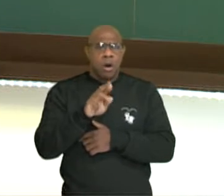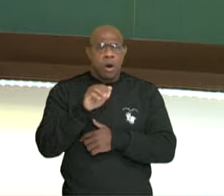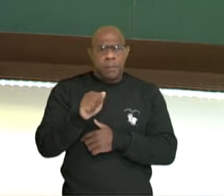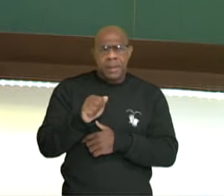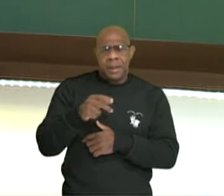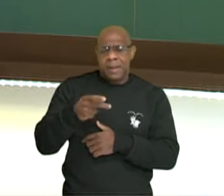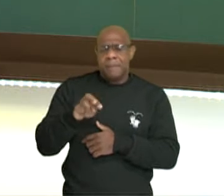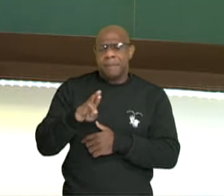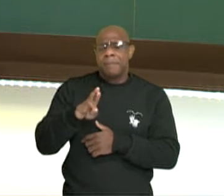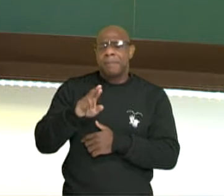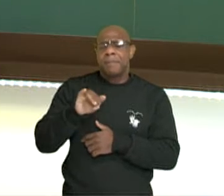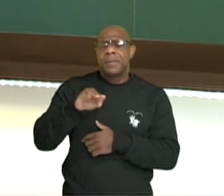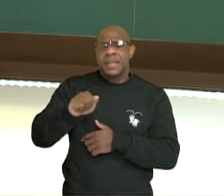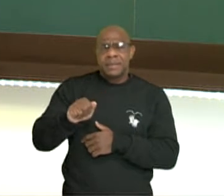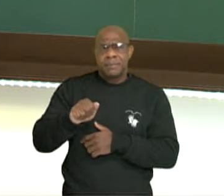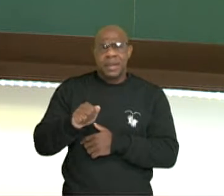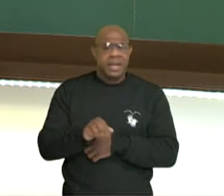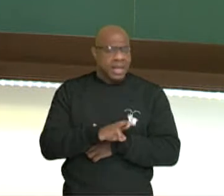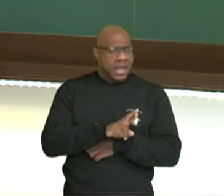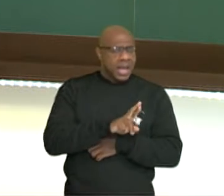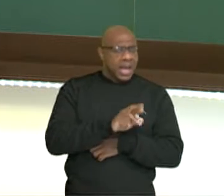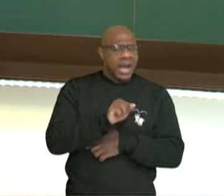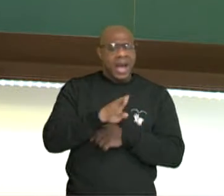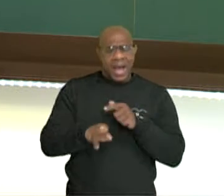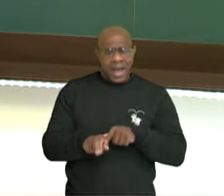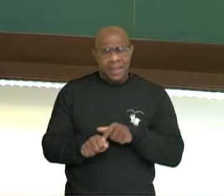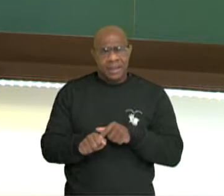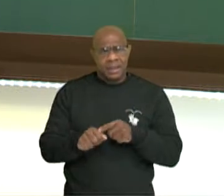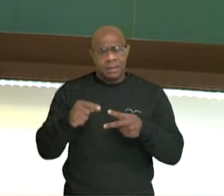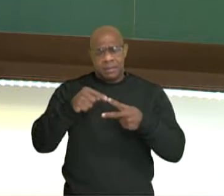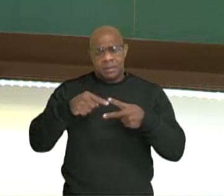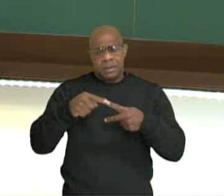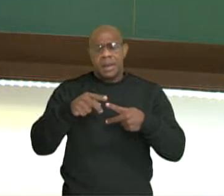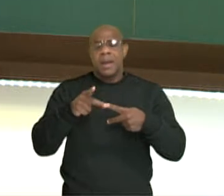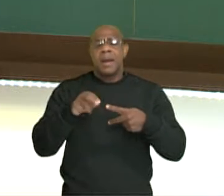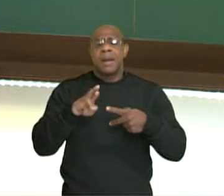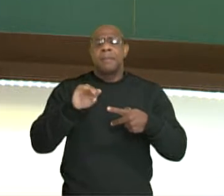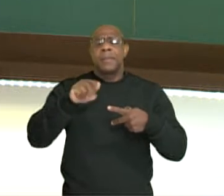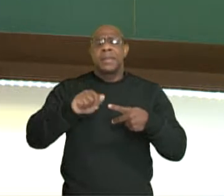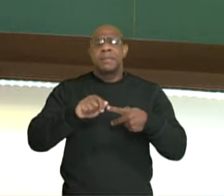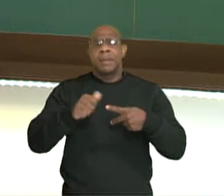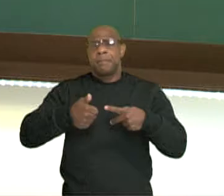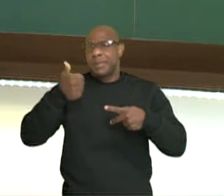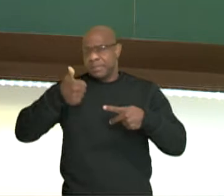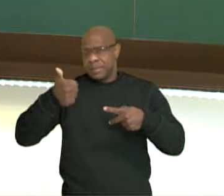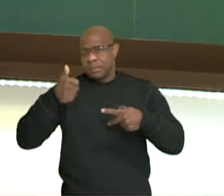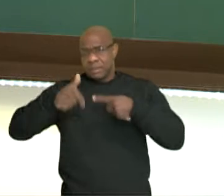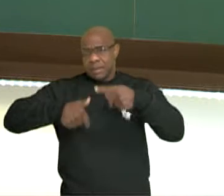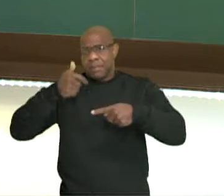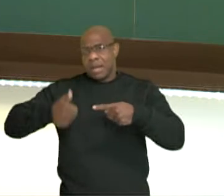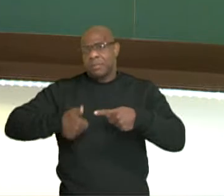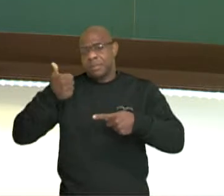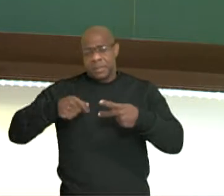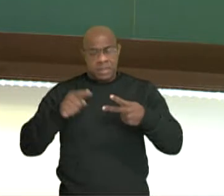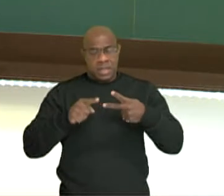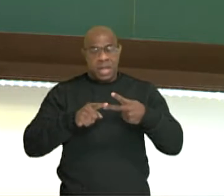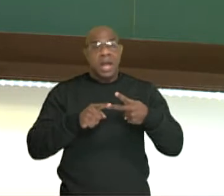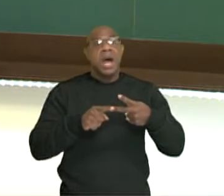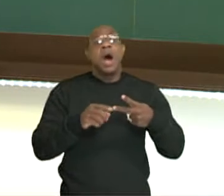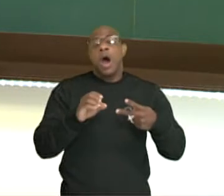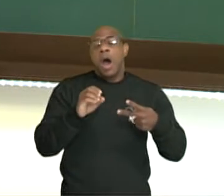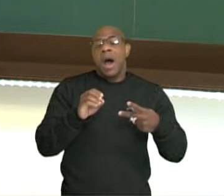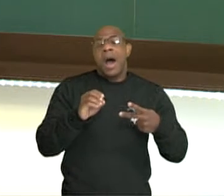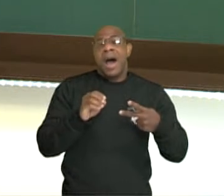coisa? Não. Obra-prima é a obra primeira. E obra-rara é uma obra exclusiva, histórica,